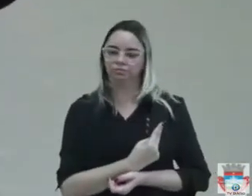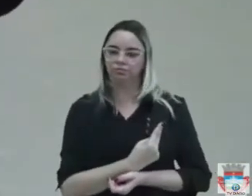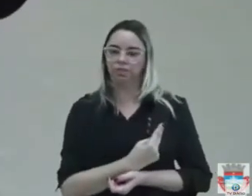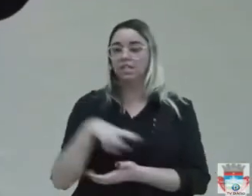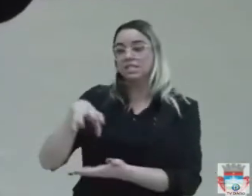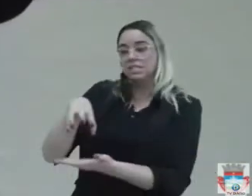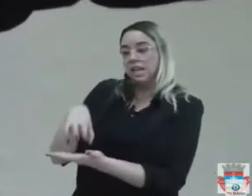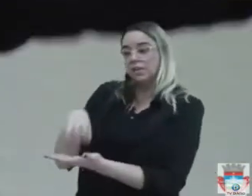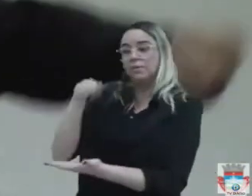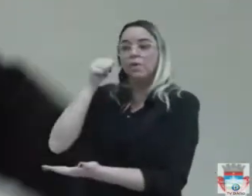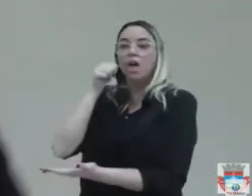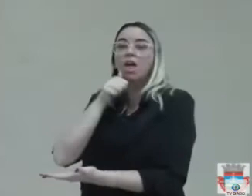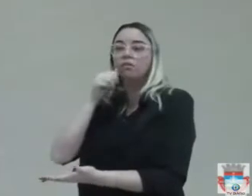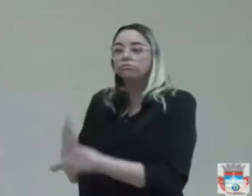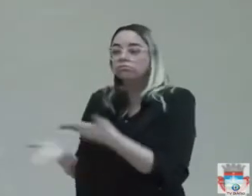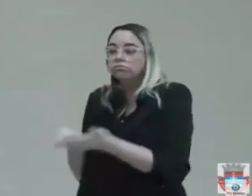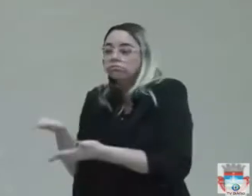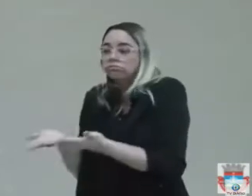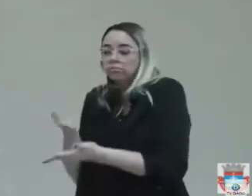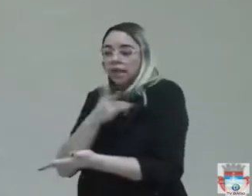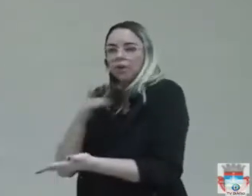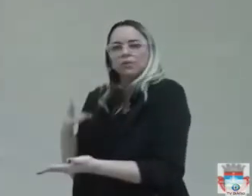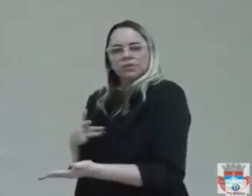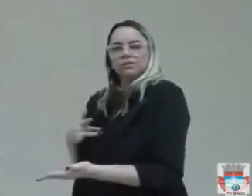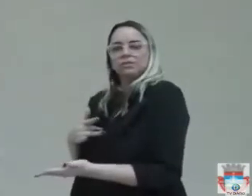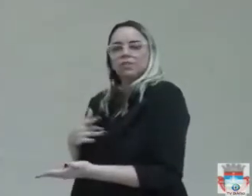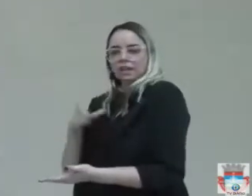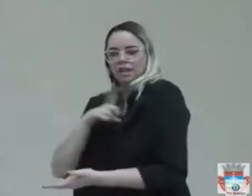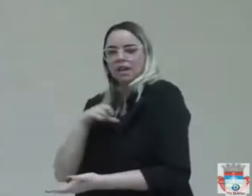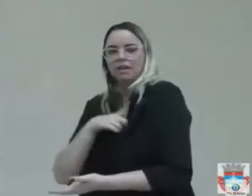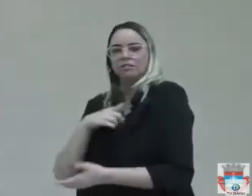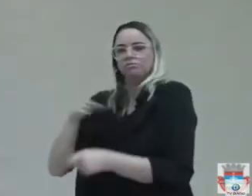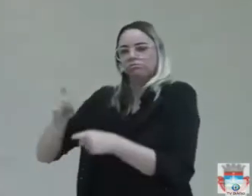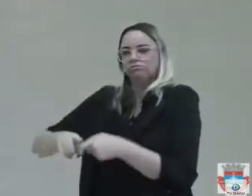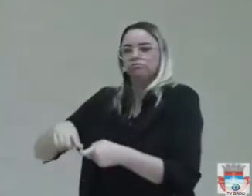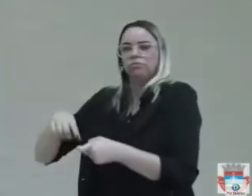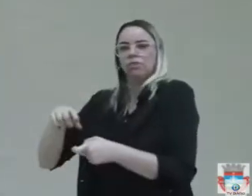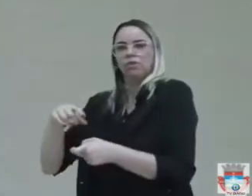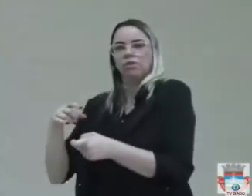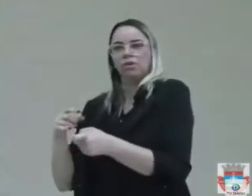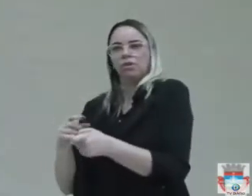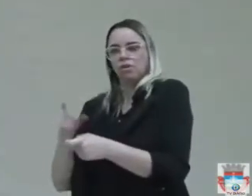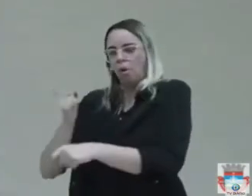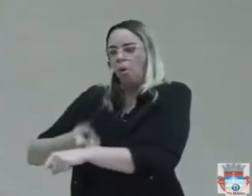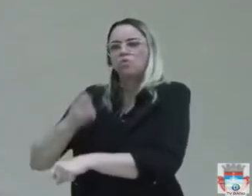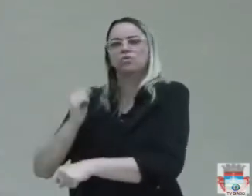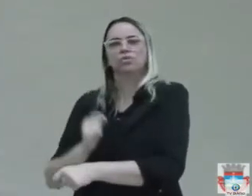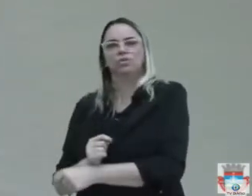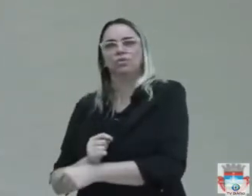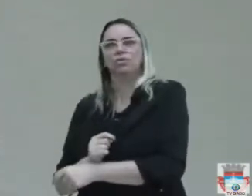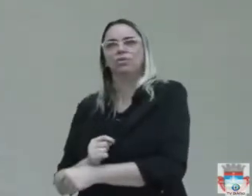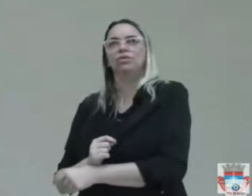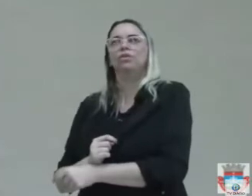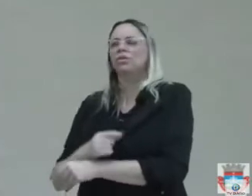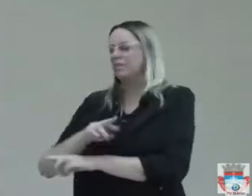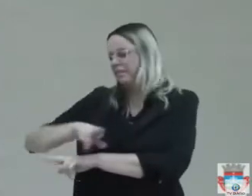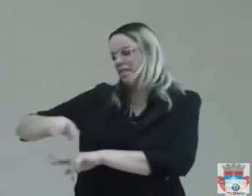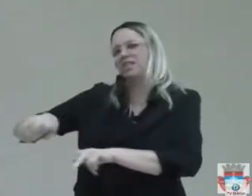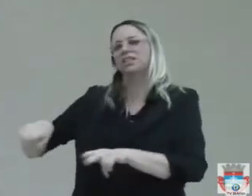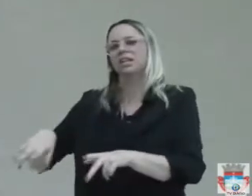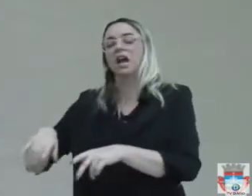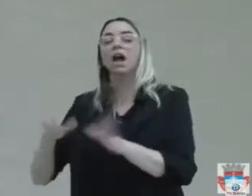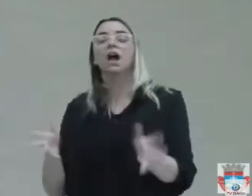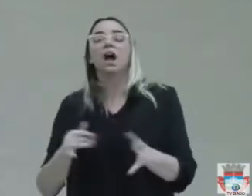atendendo, que o ginecologista, sim. Nós tínhamos otopedista atendendo, sim, lá de frente da loja de Cavalcante. E agora eu vou